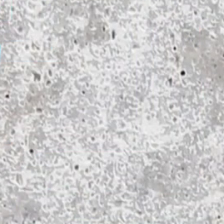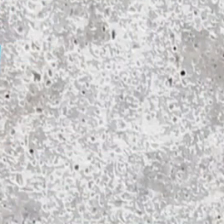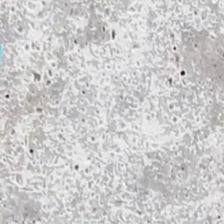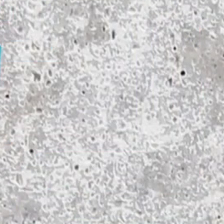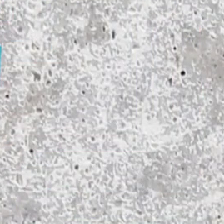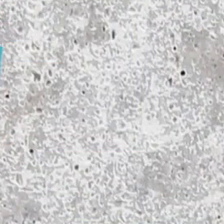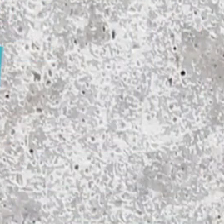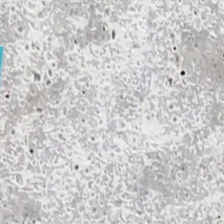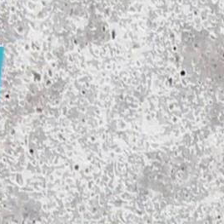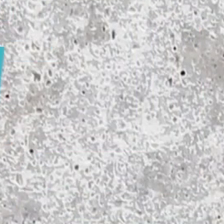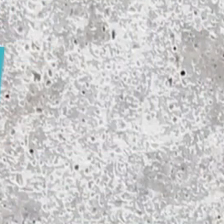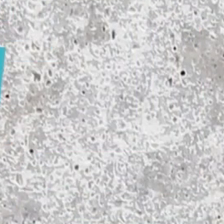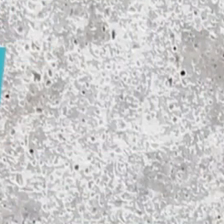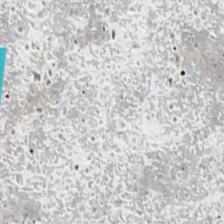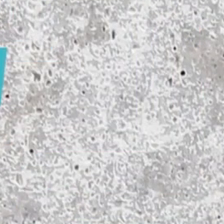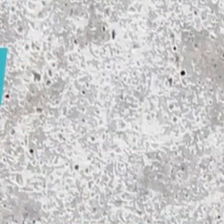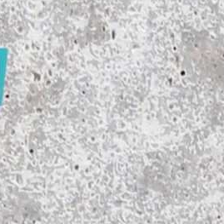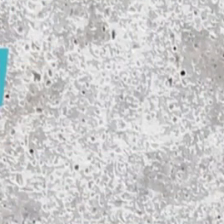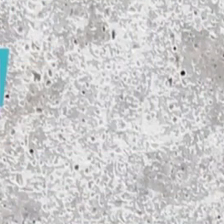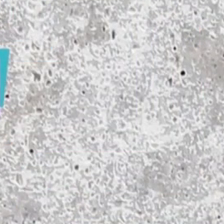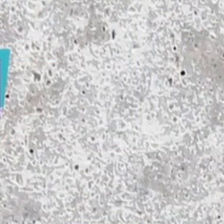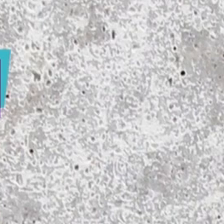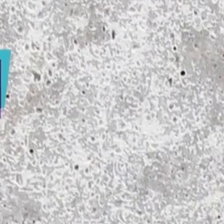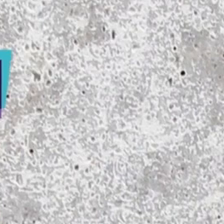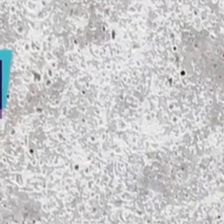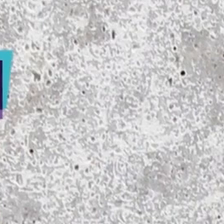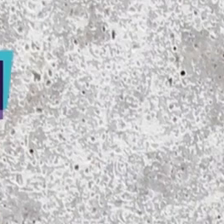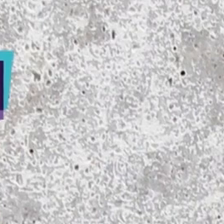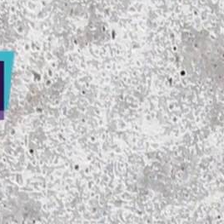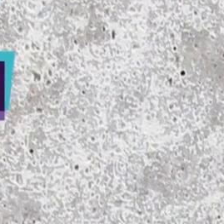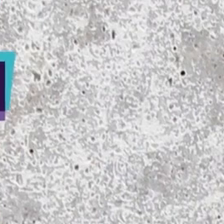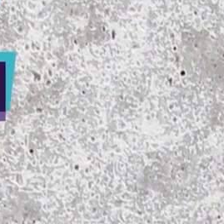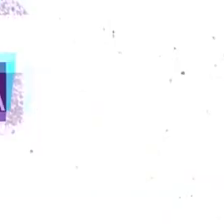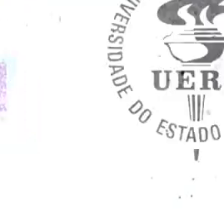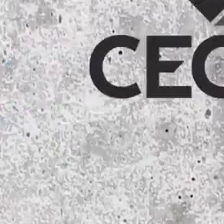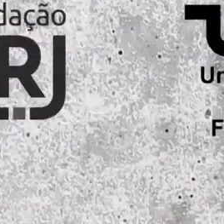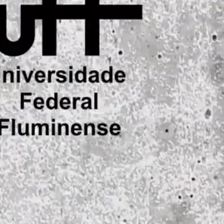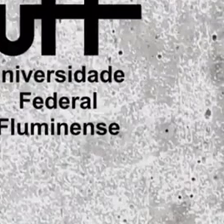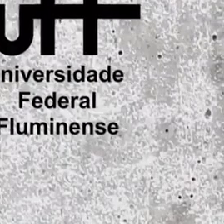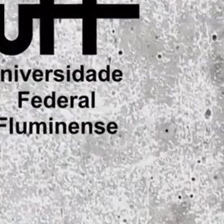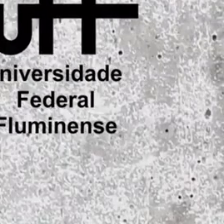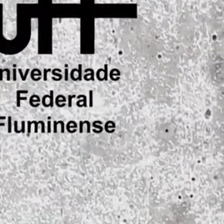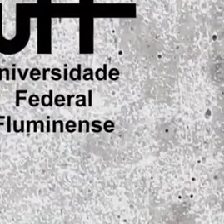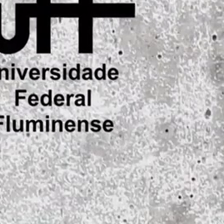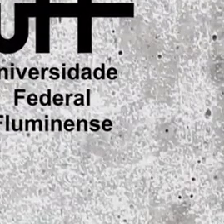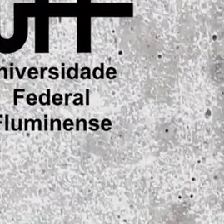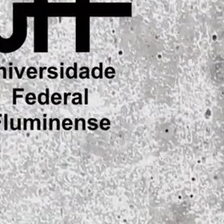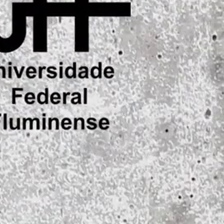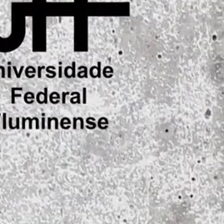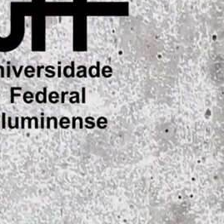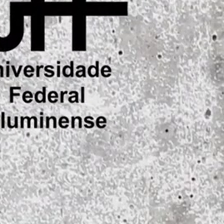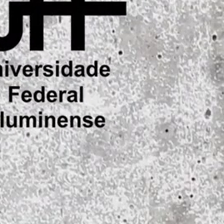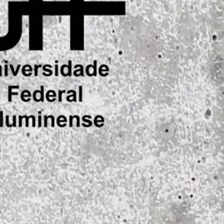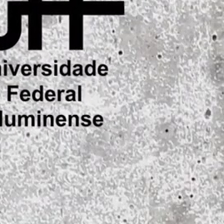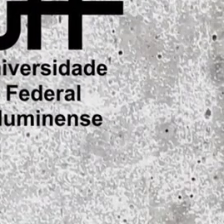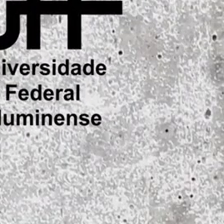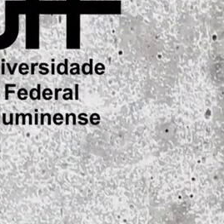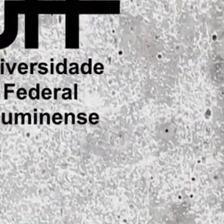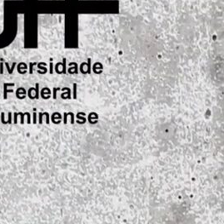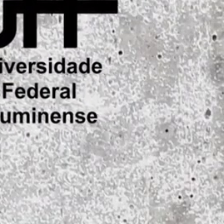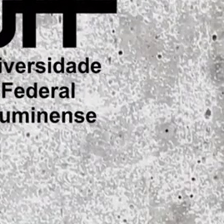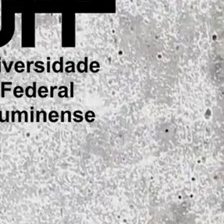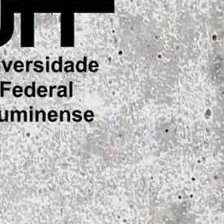Comum, um programa de divulgação científica e de educação à distância produzido por instituições públicas de ensino e